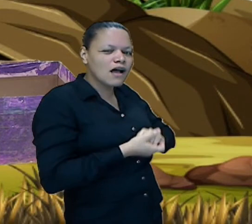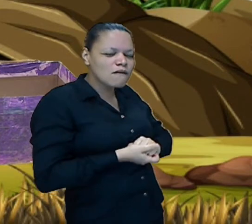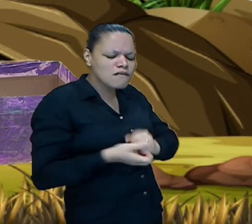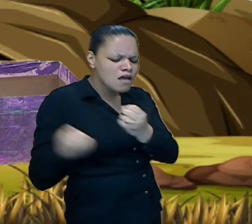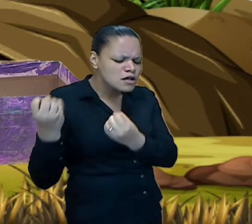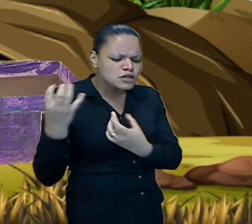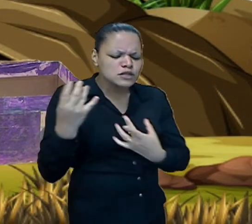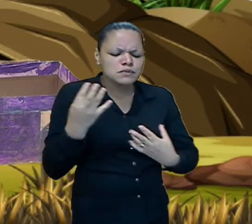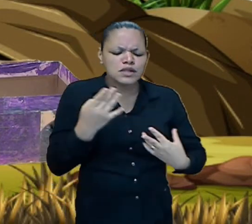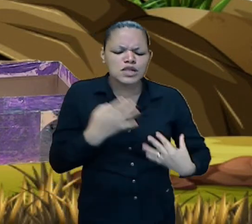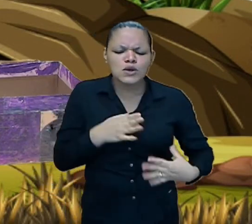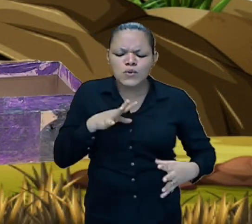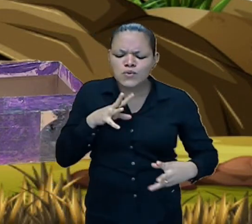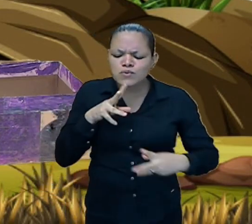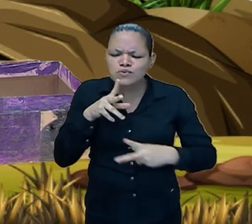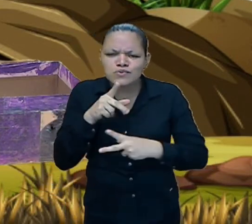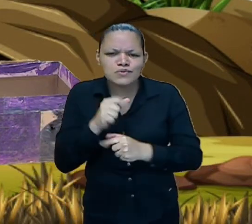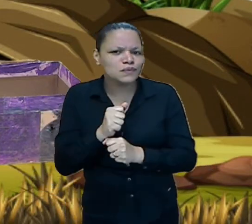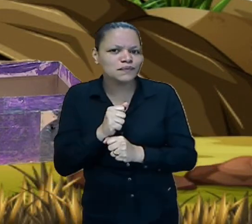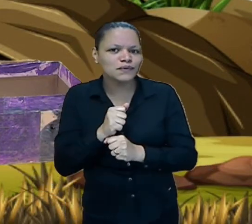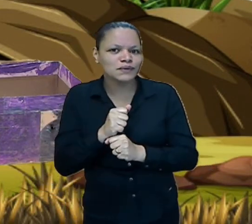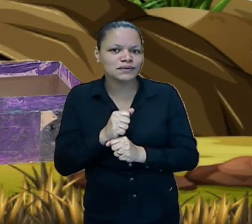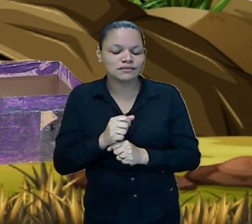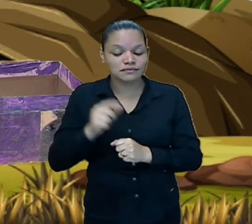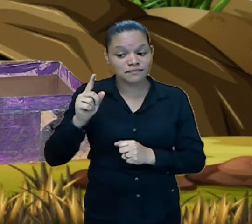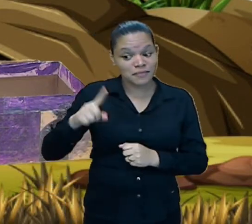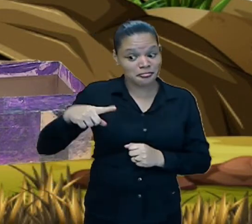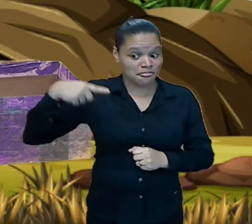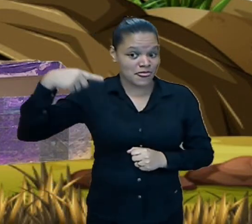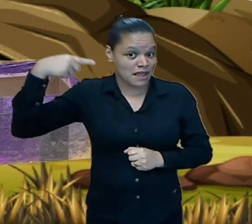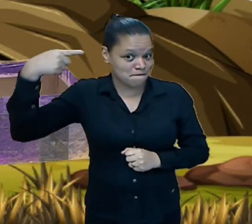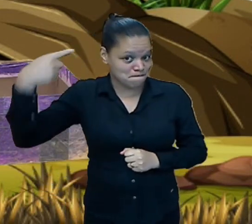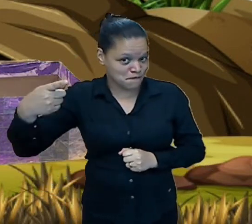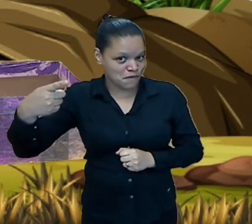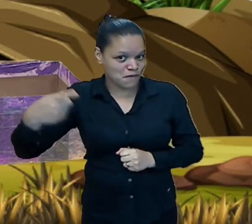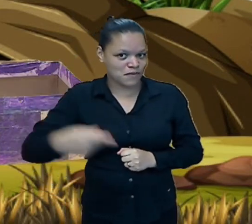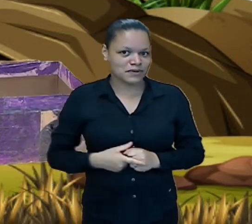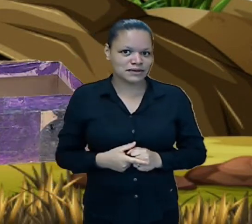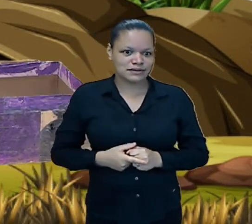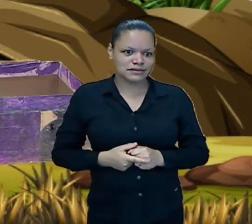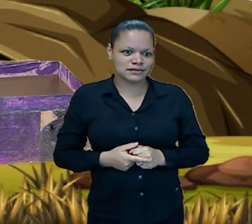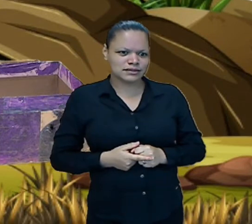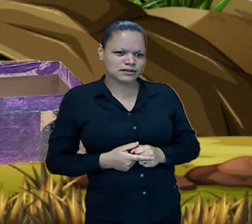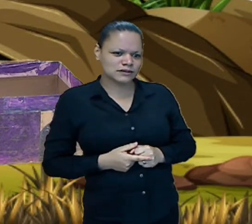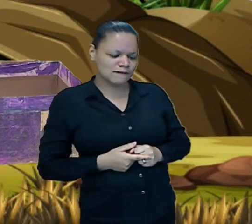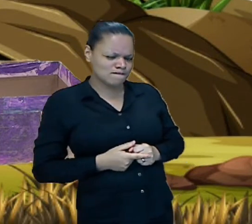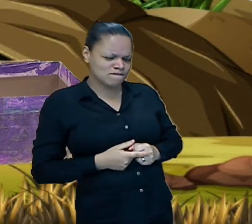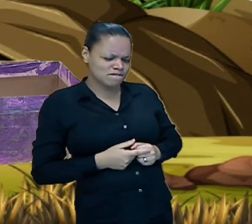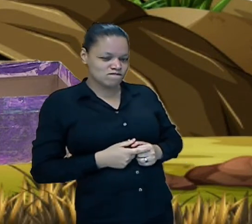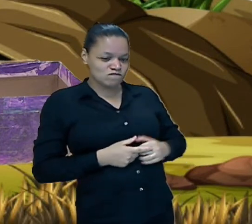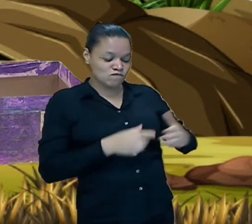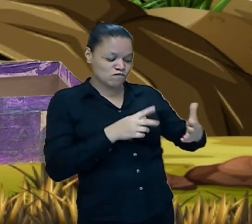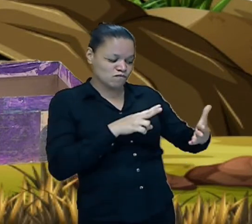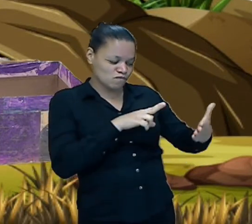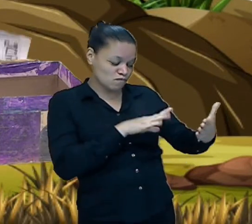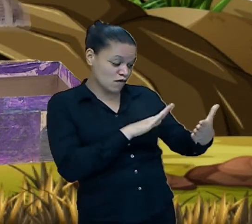depois de alguns dias saiu o anúncio no jornal da cidade que dizia sim